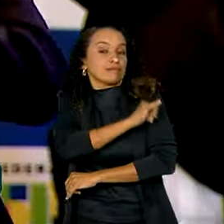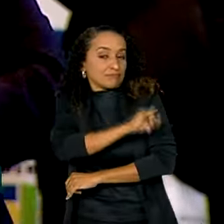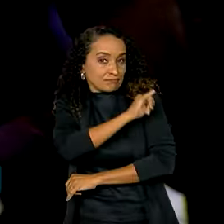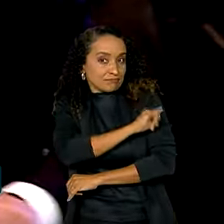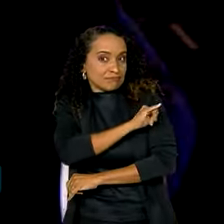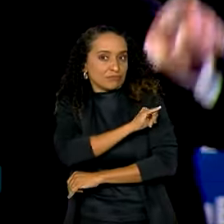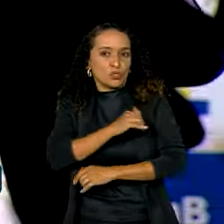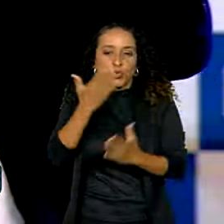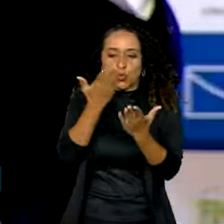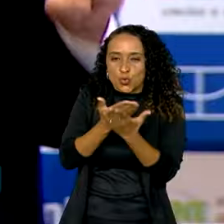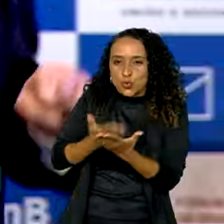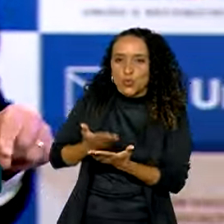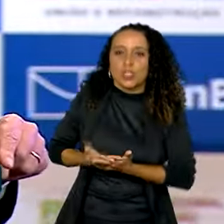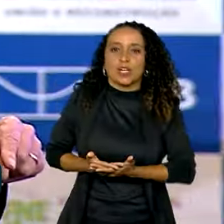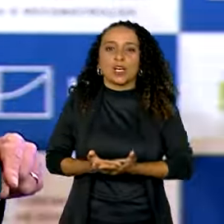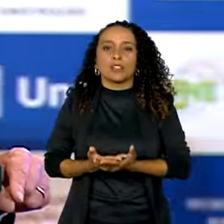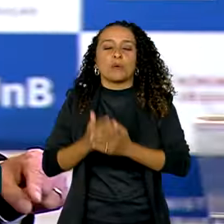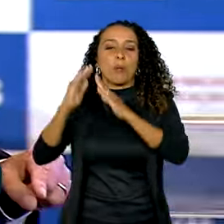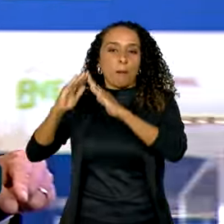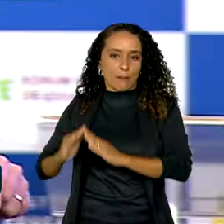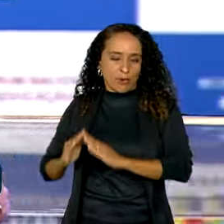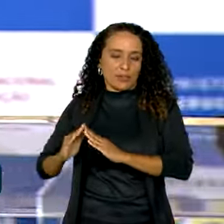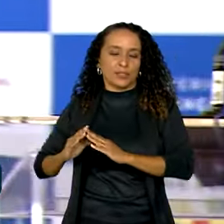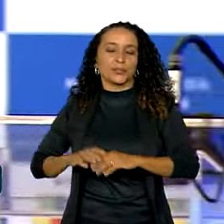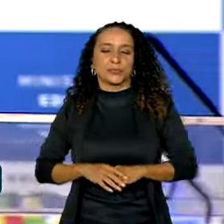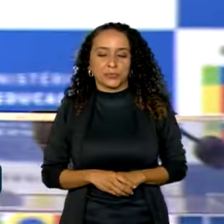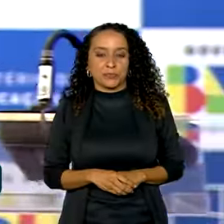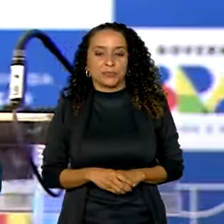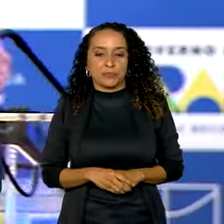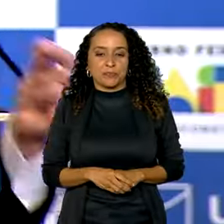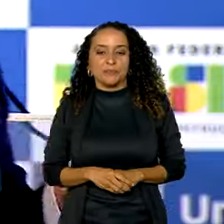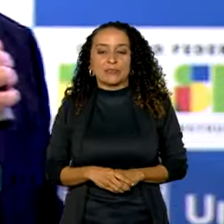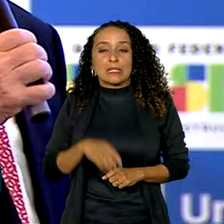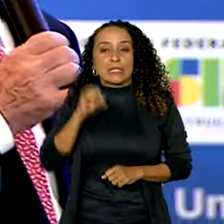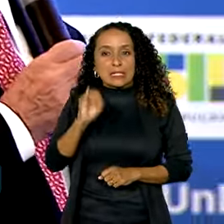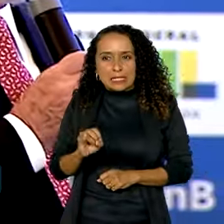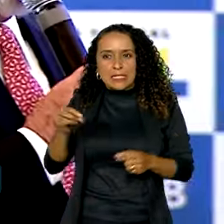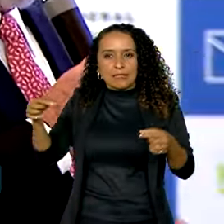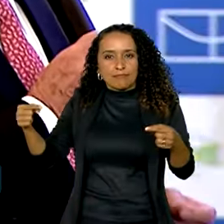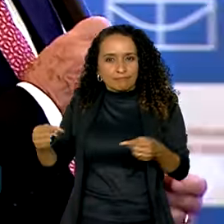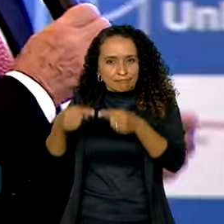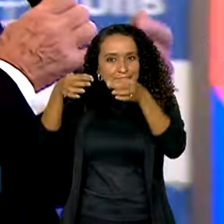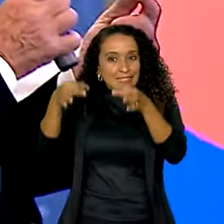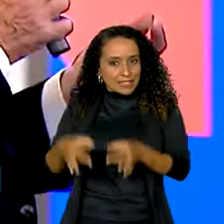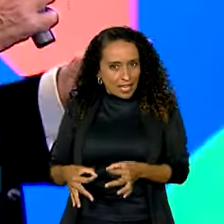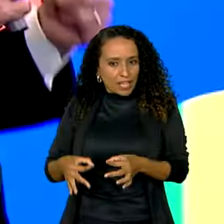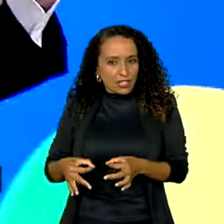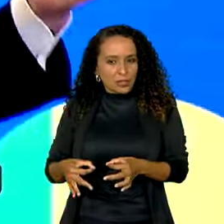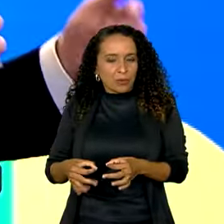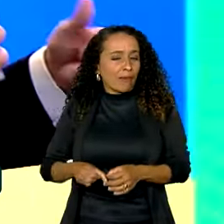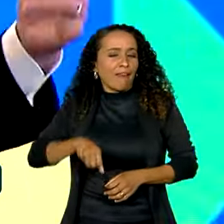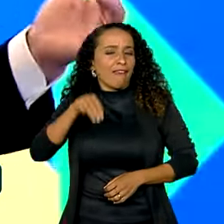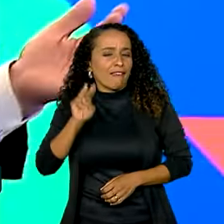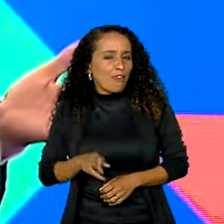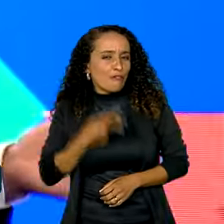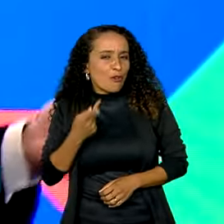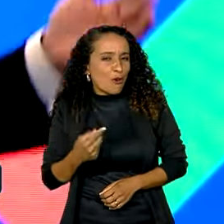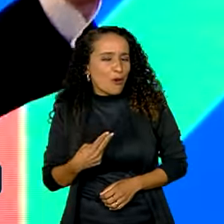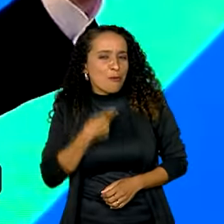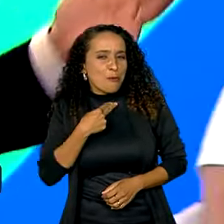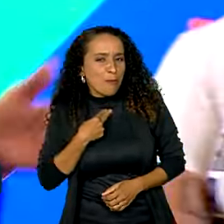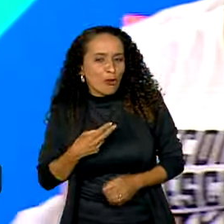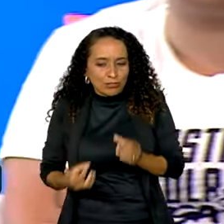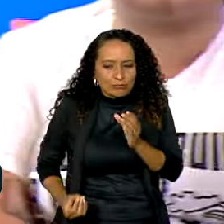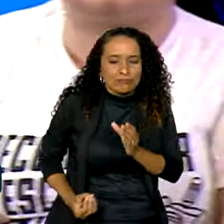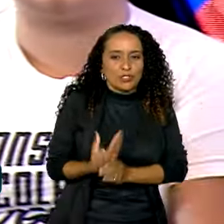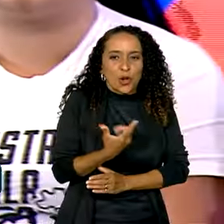estudando e morando. Se isso der certo, quem é que disse que a gente não pode criar